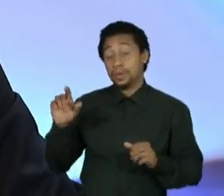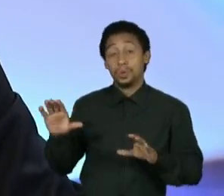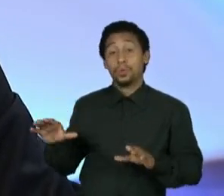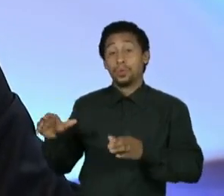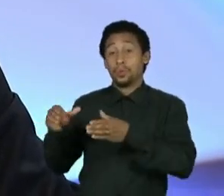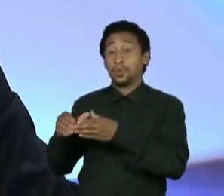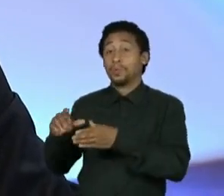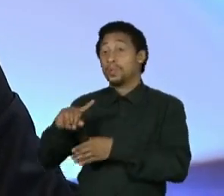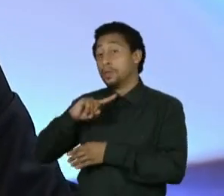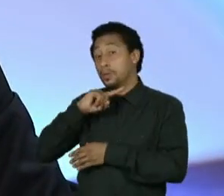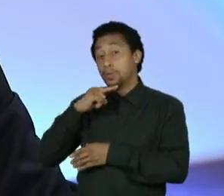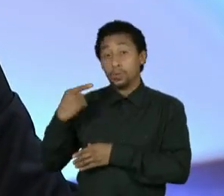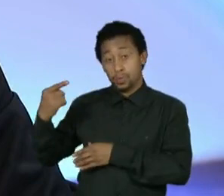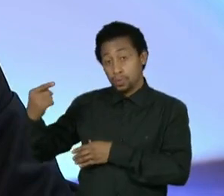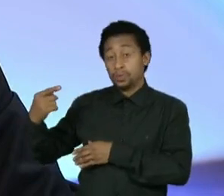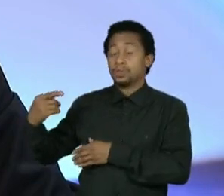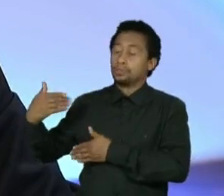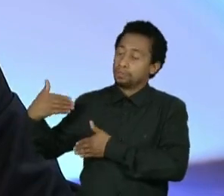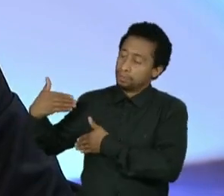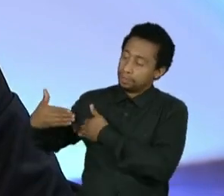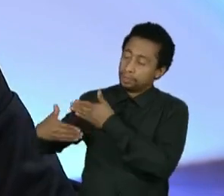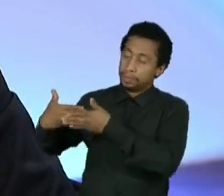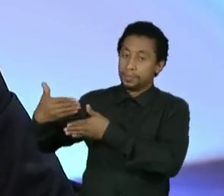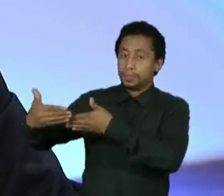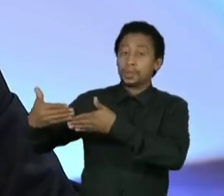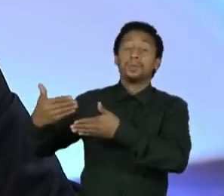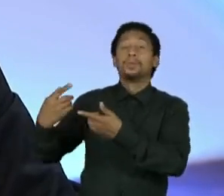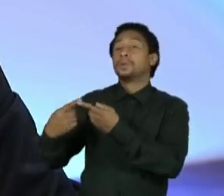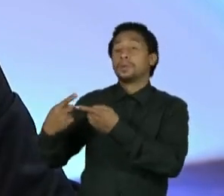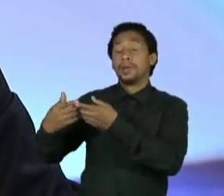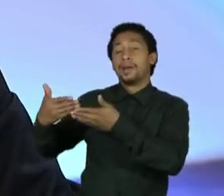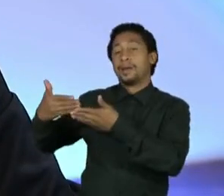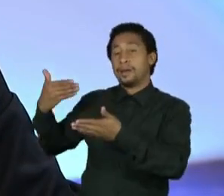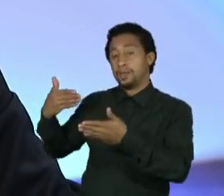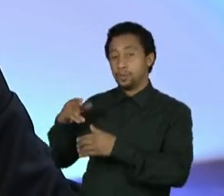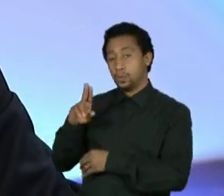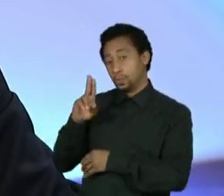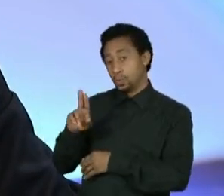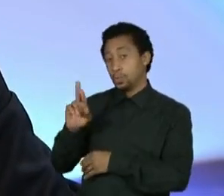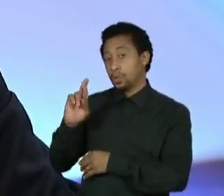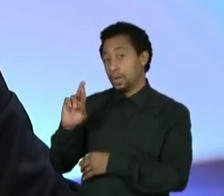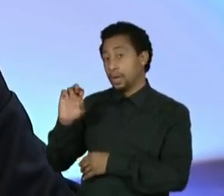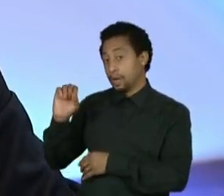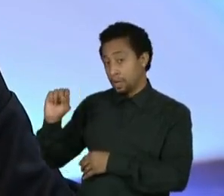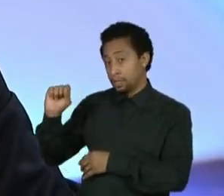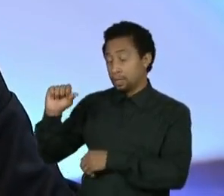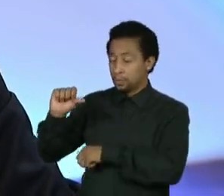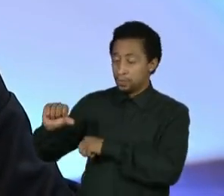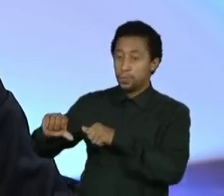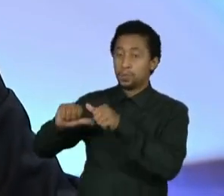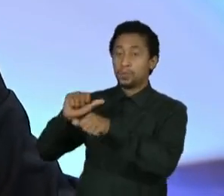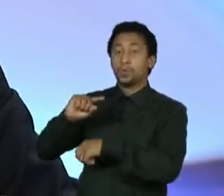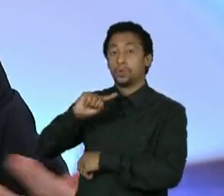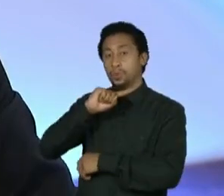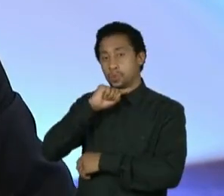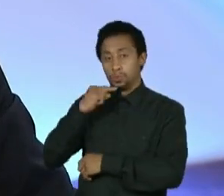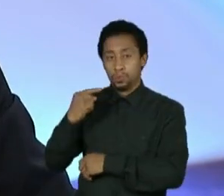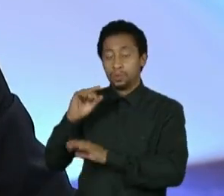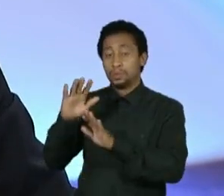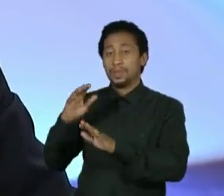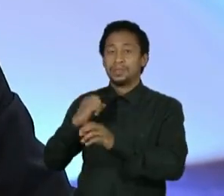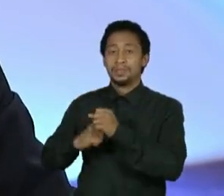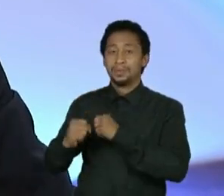herdeira da União Soviética, mas desde 1991 não tem